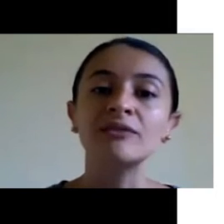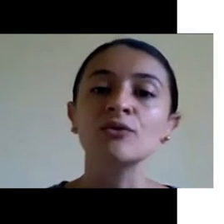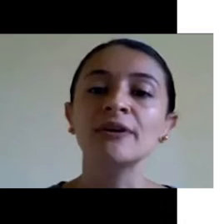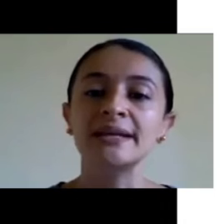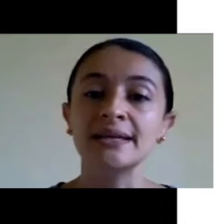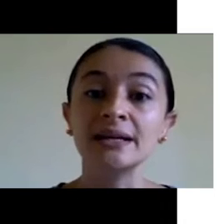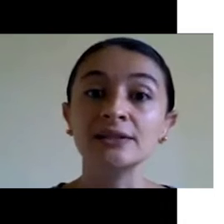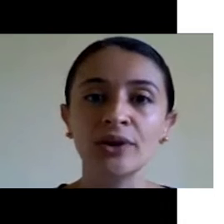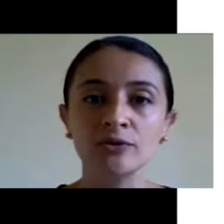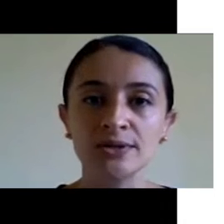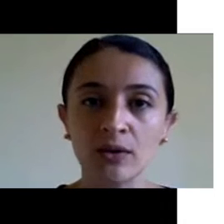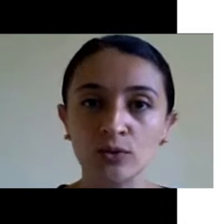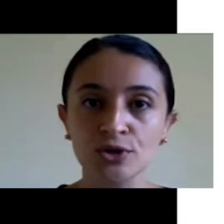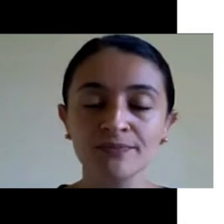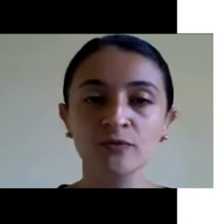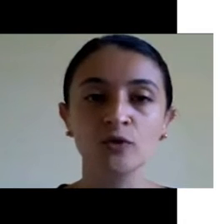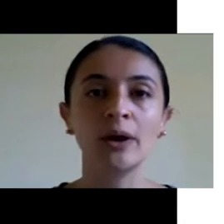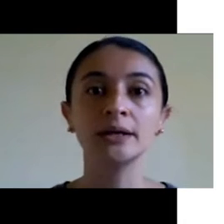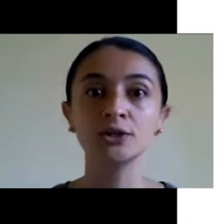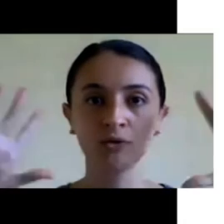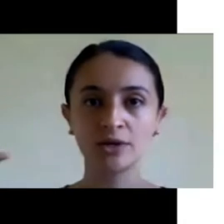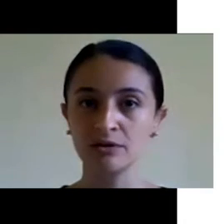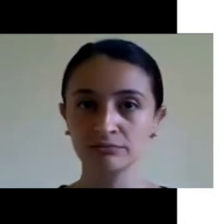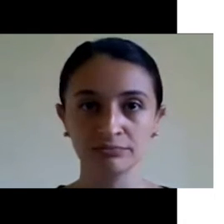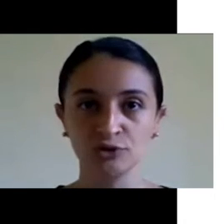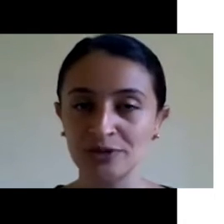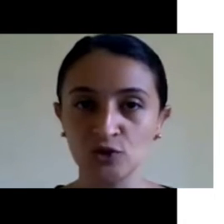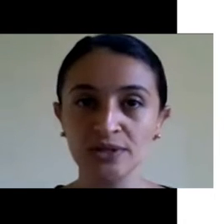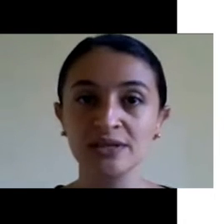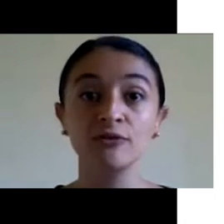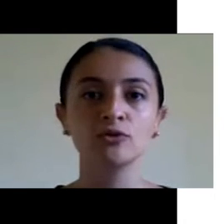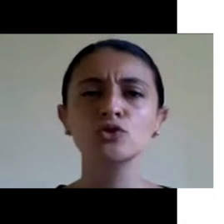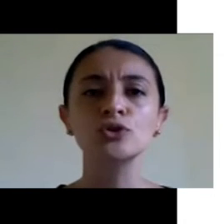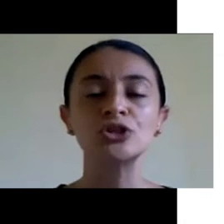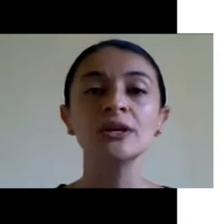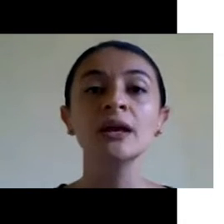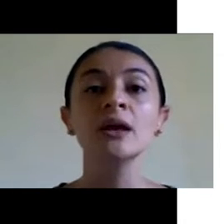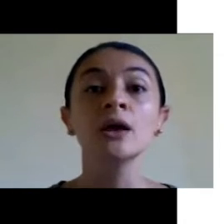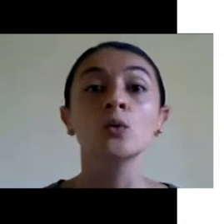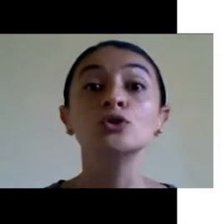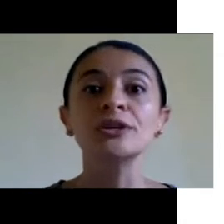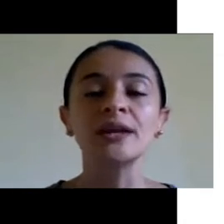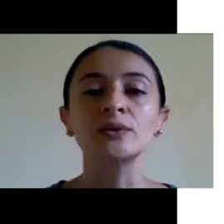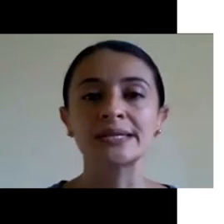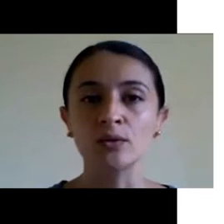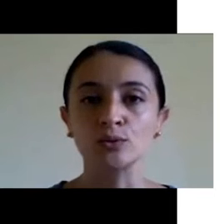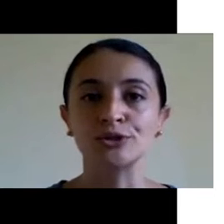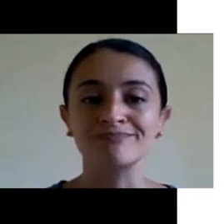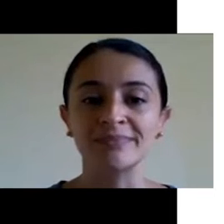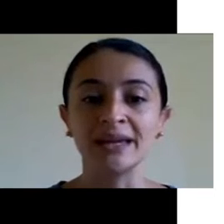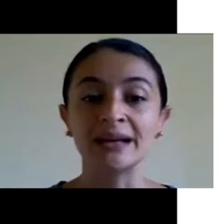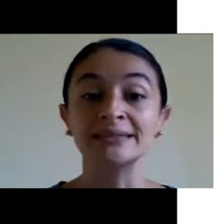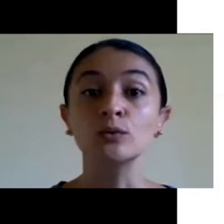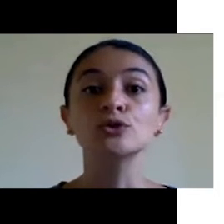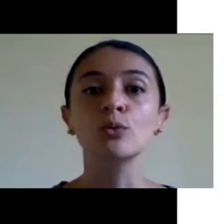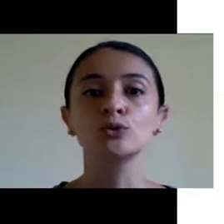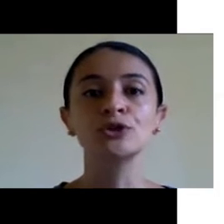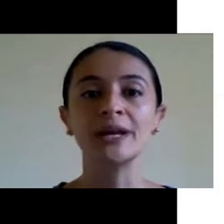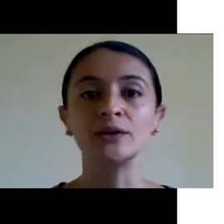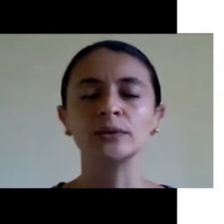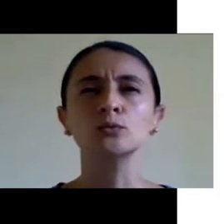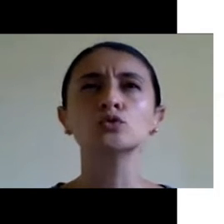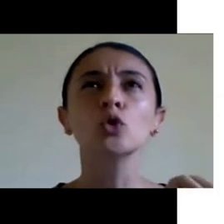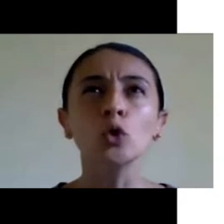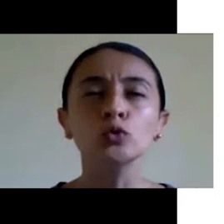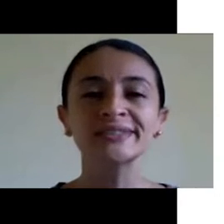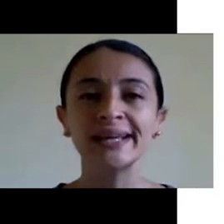gente teve a oitava Conferência Nacional de Saúde, foi uma grande reunião de pessoas que foram discutir o direito à saúde, né, a saúde como